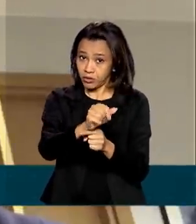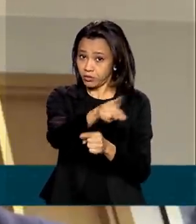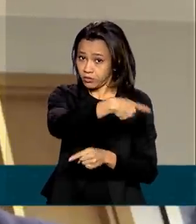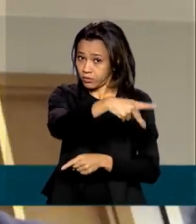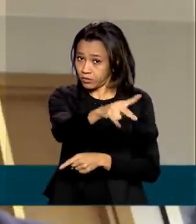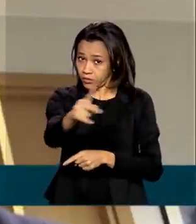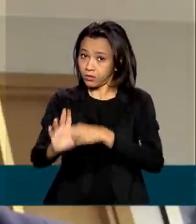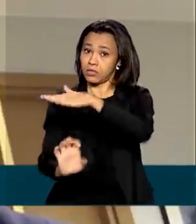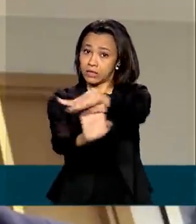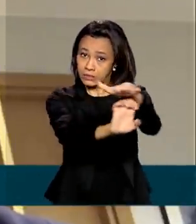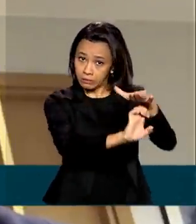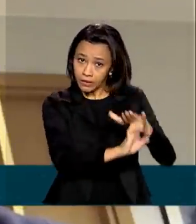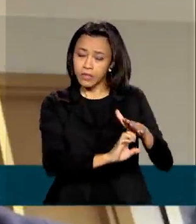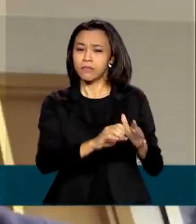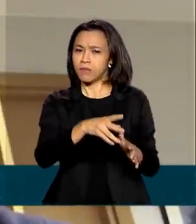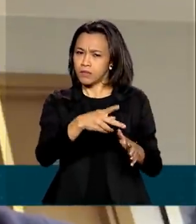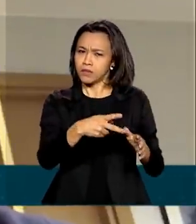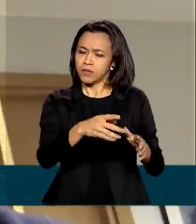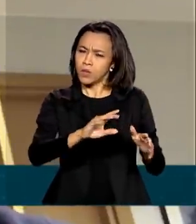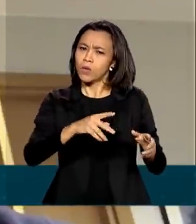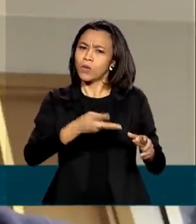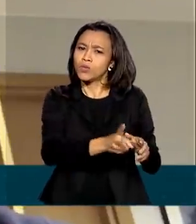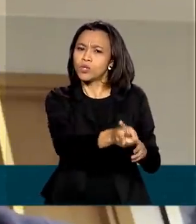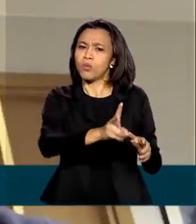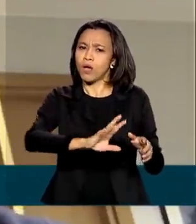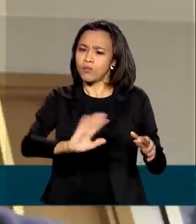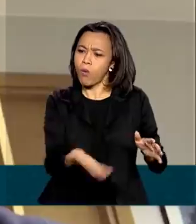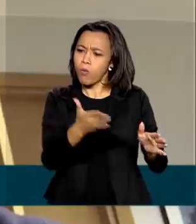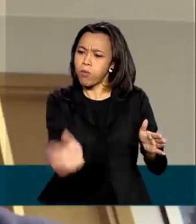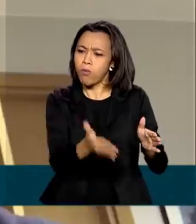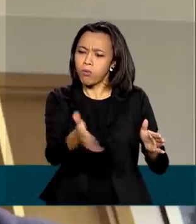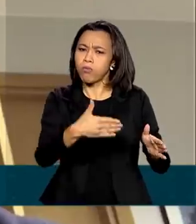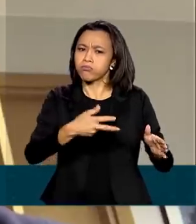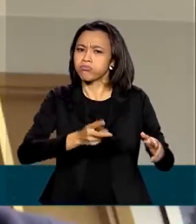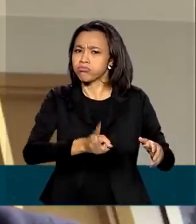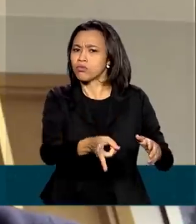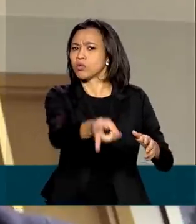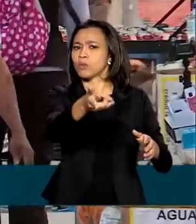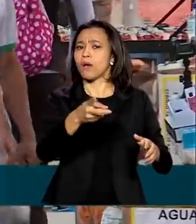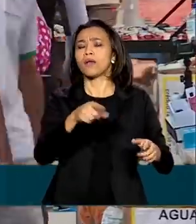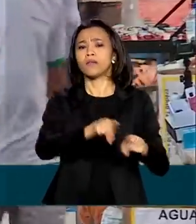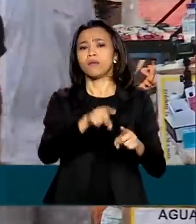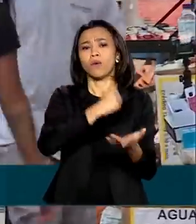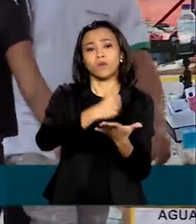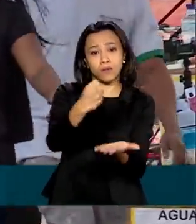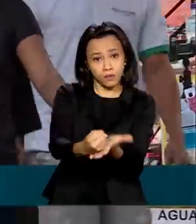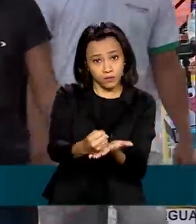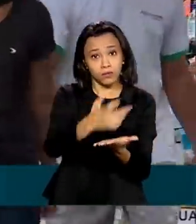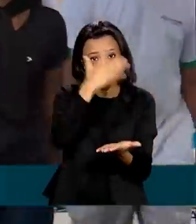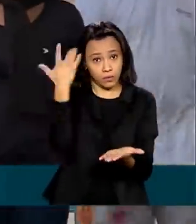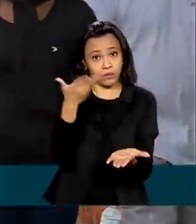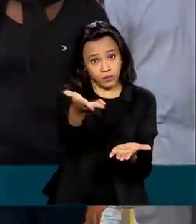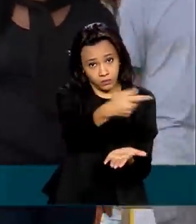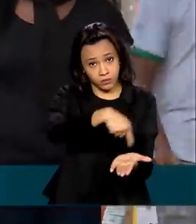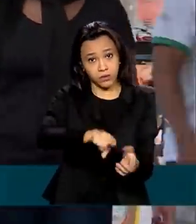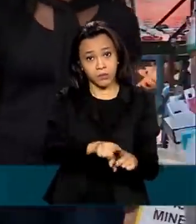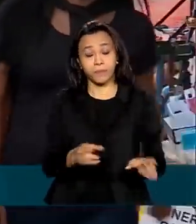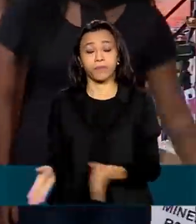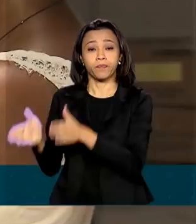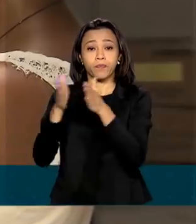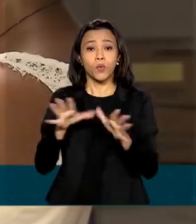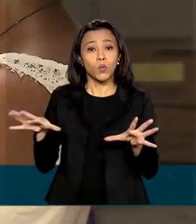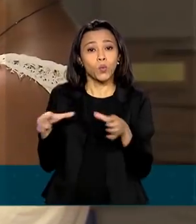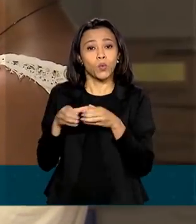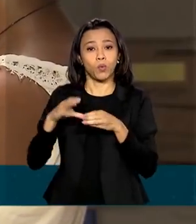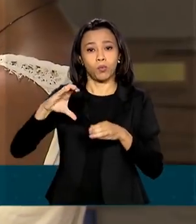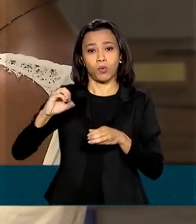às empresas aumentarem a produção, voltarem também para a contratação. O Copom avalia também que o processo